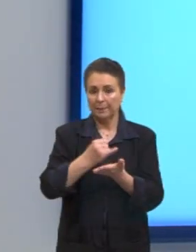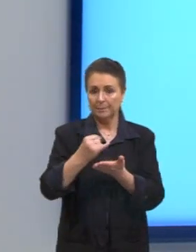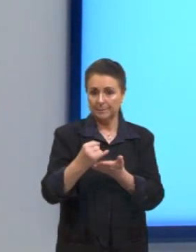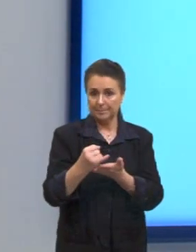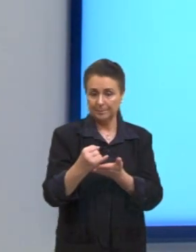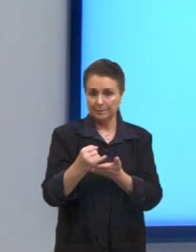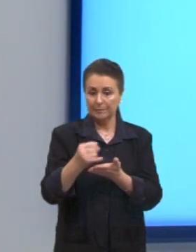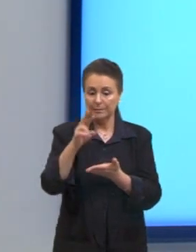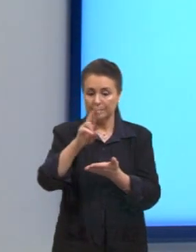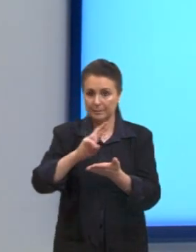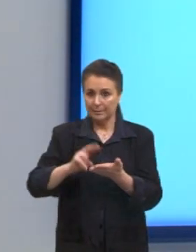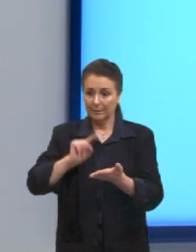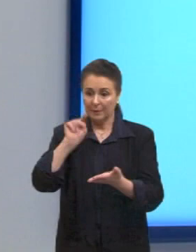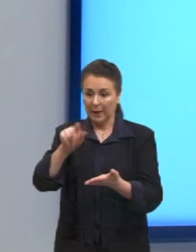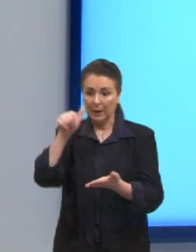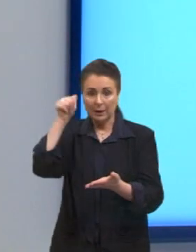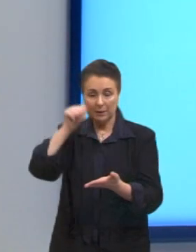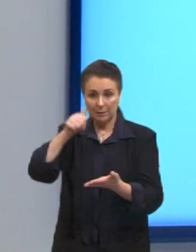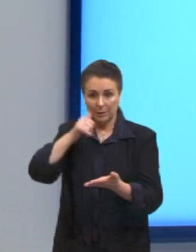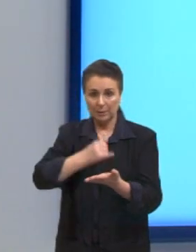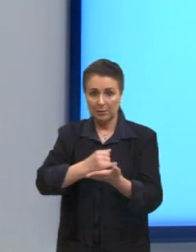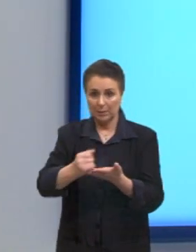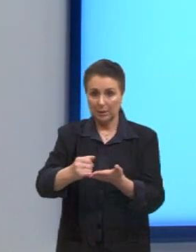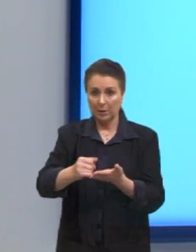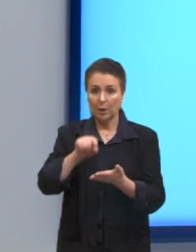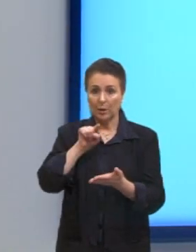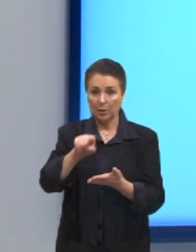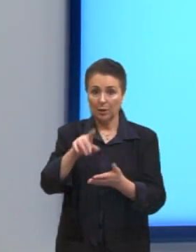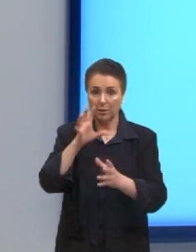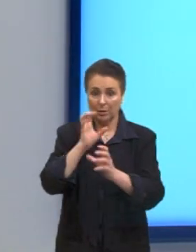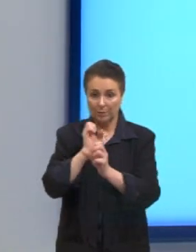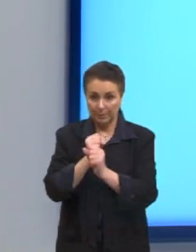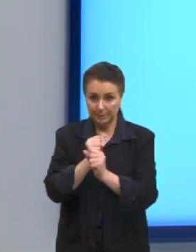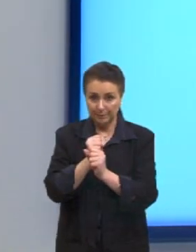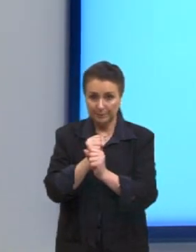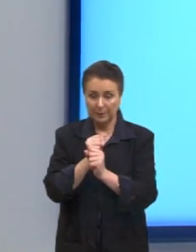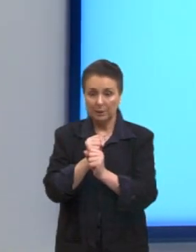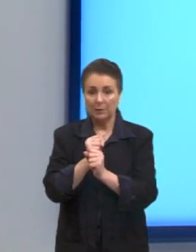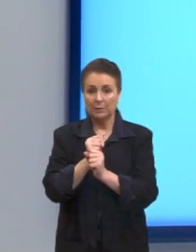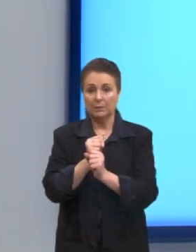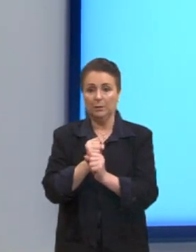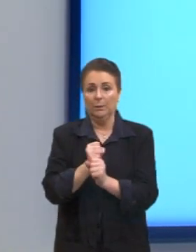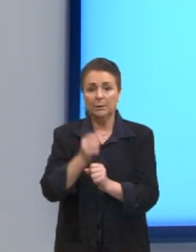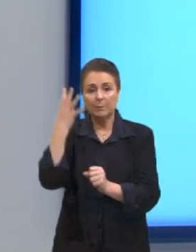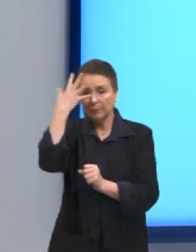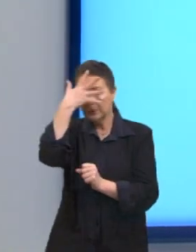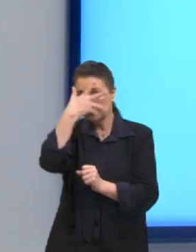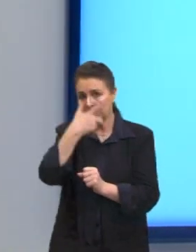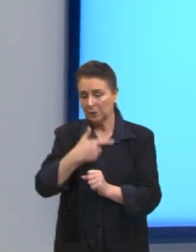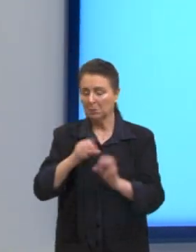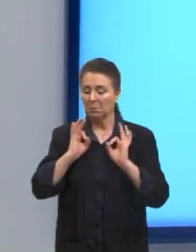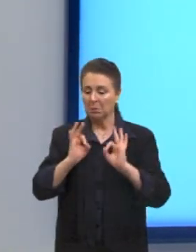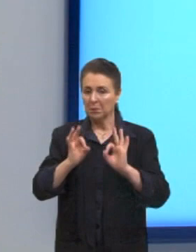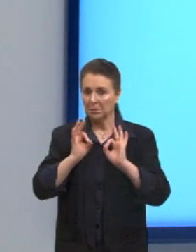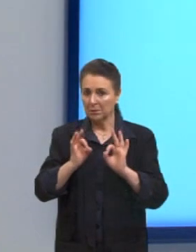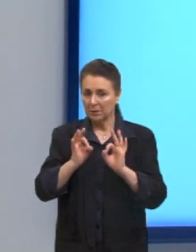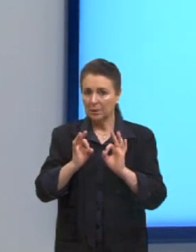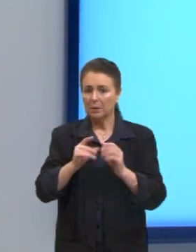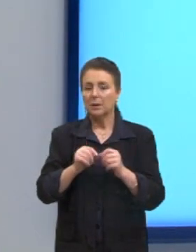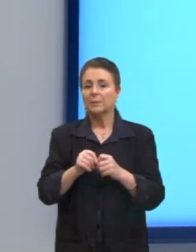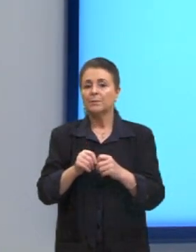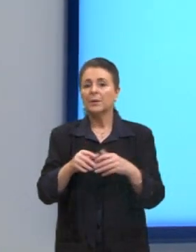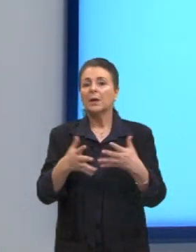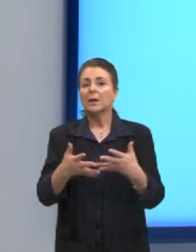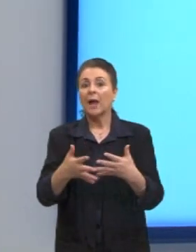dessa redação, é uma introdução nota mil, porque é uma redação nota mil, belíssima, impecável, no aspecto de